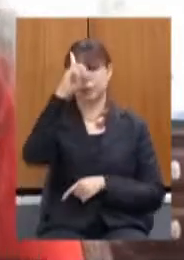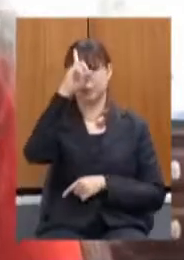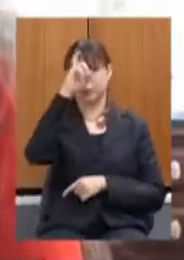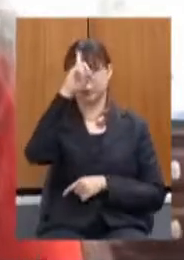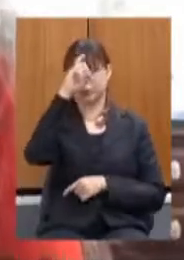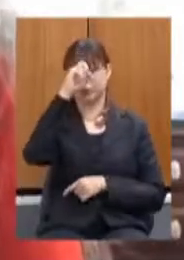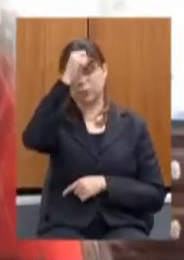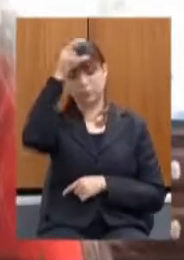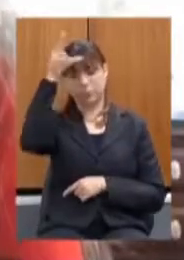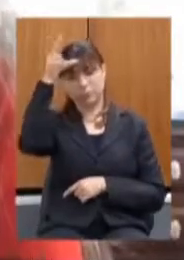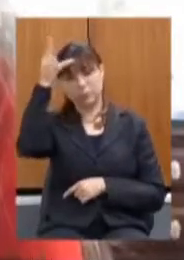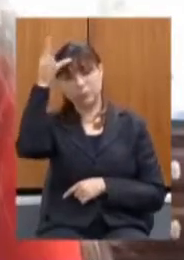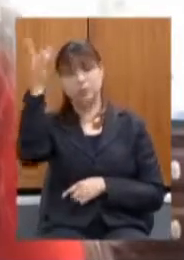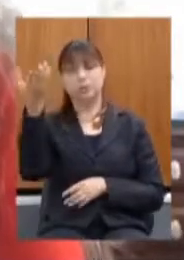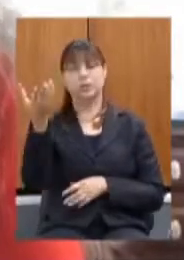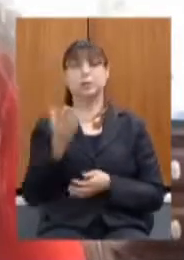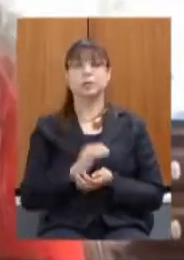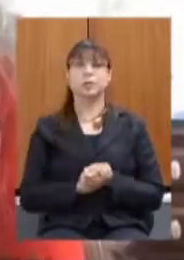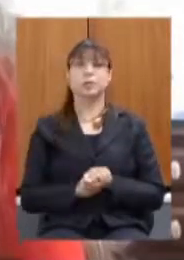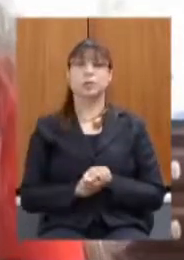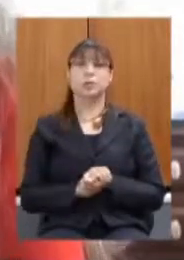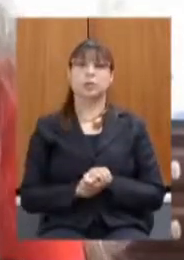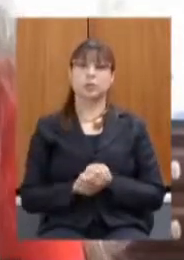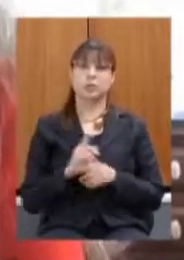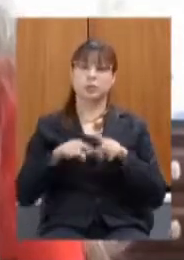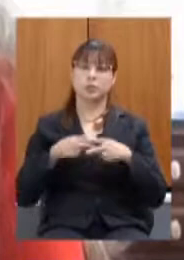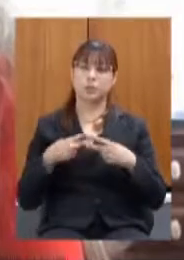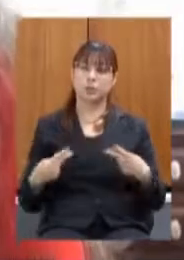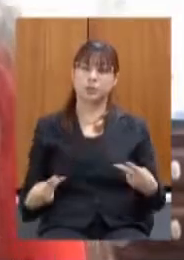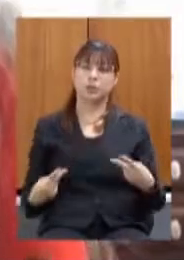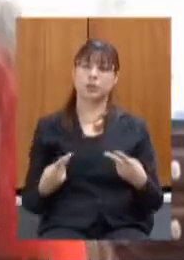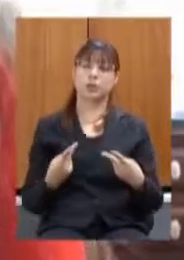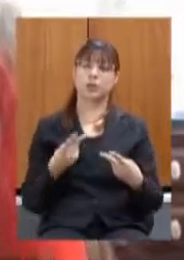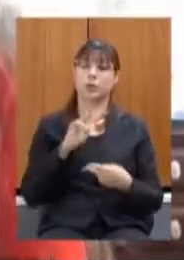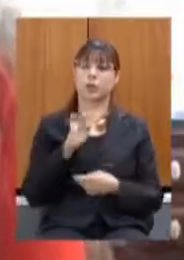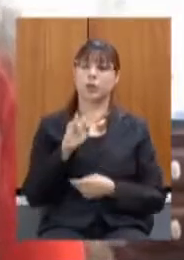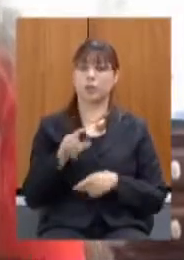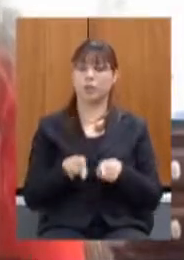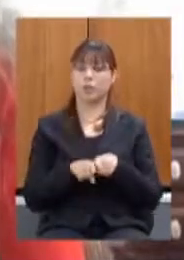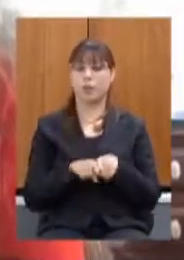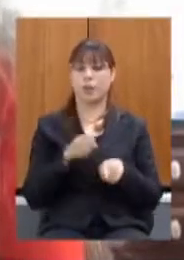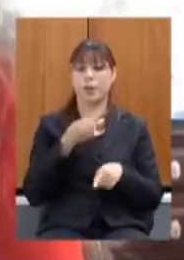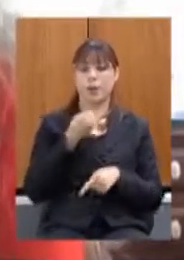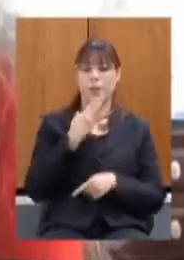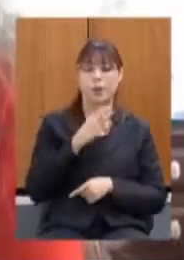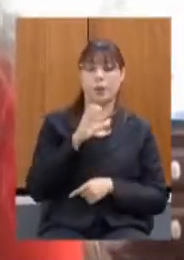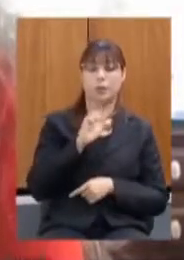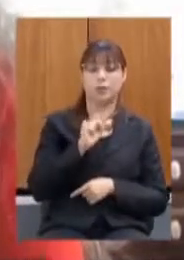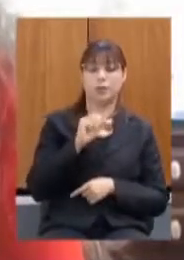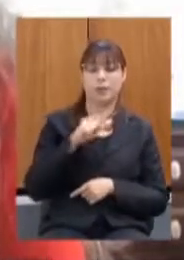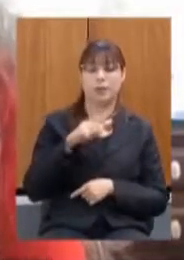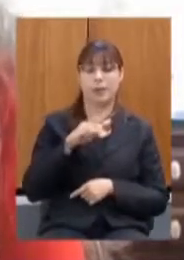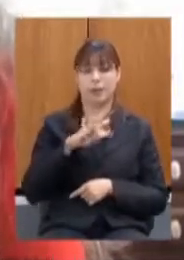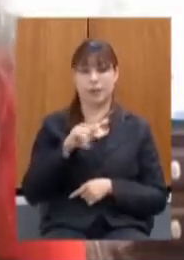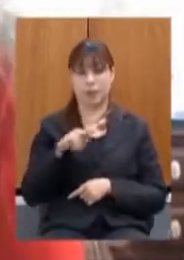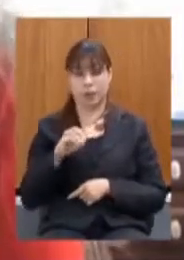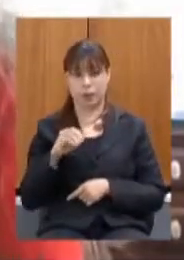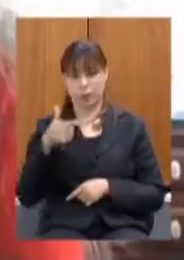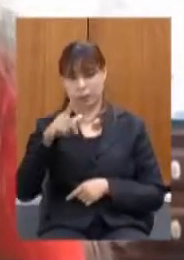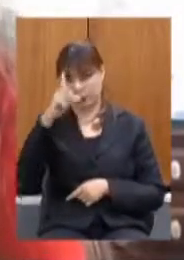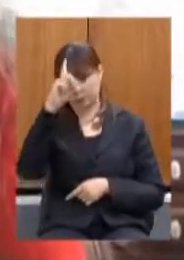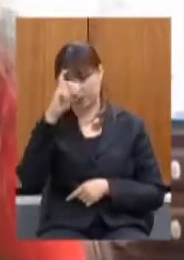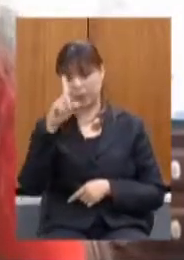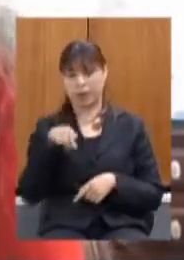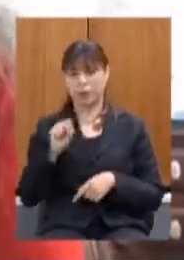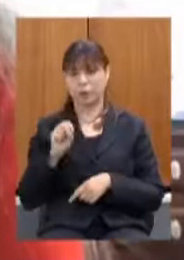equipamentos para as novas UTIs nosso hospital samaritano que também tem atendimento pelo SUS então a